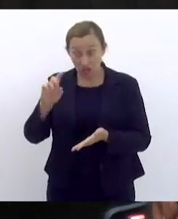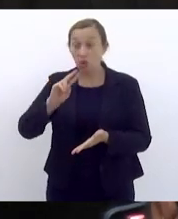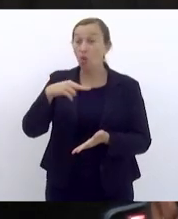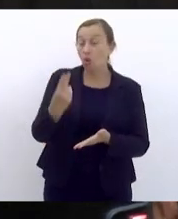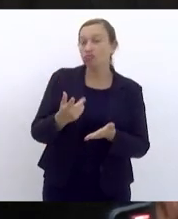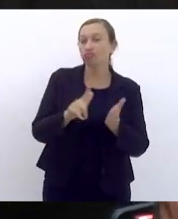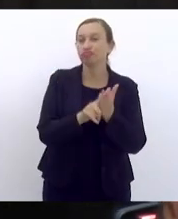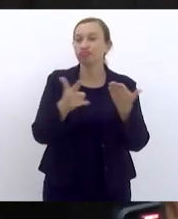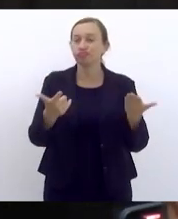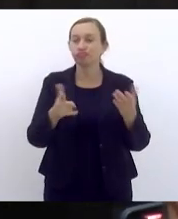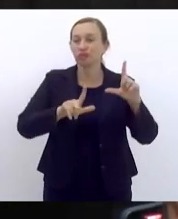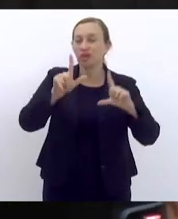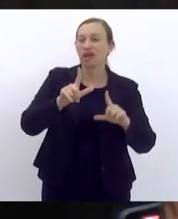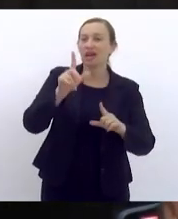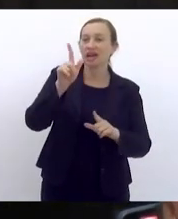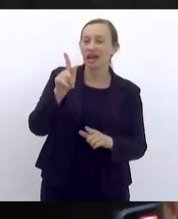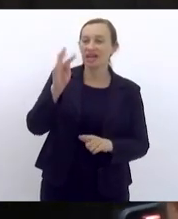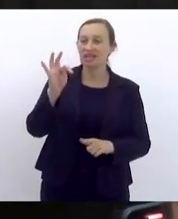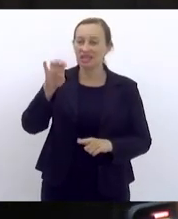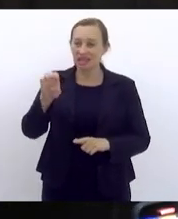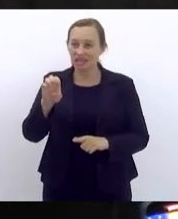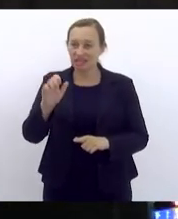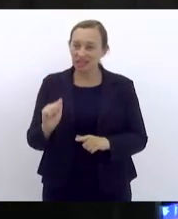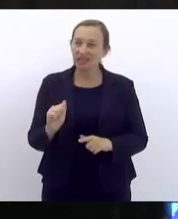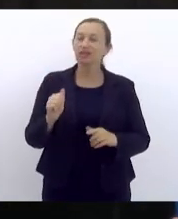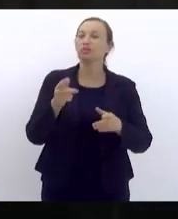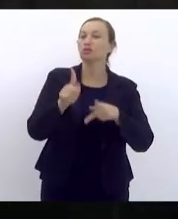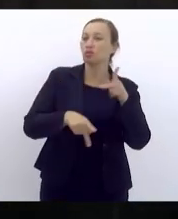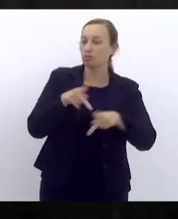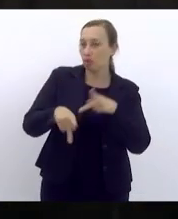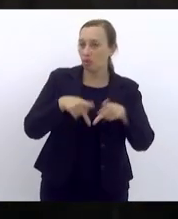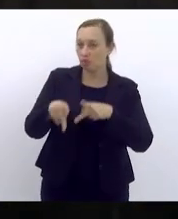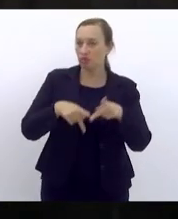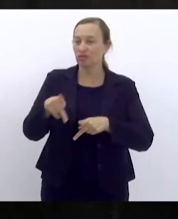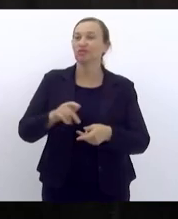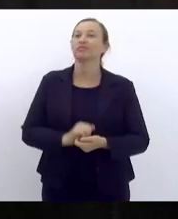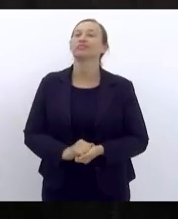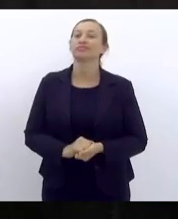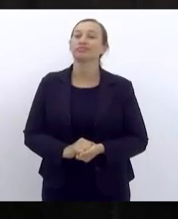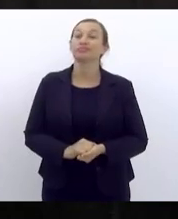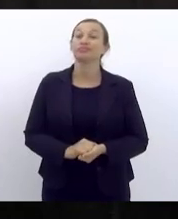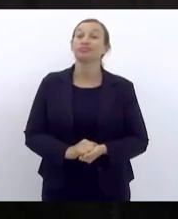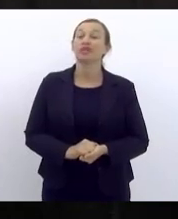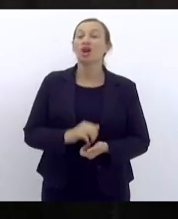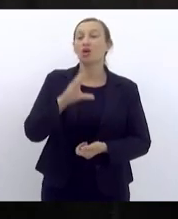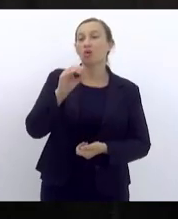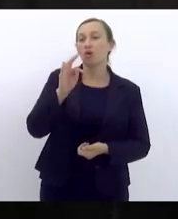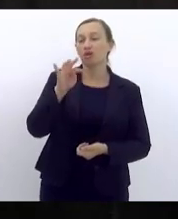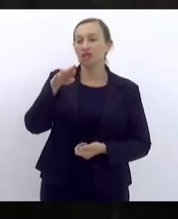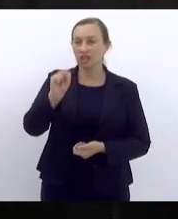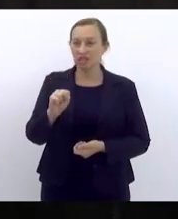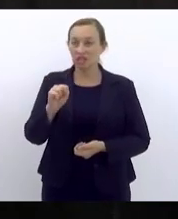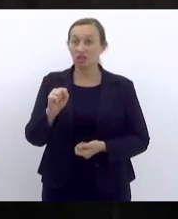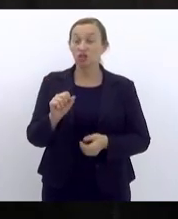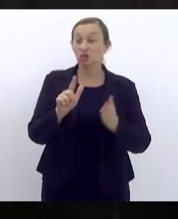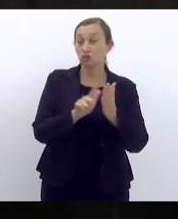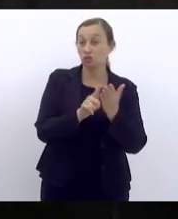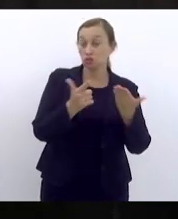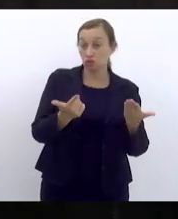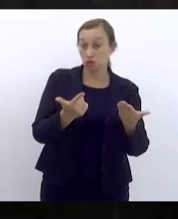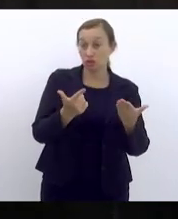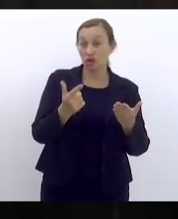jornal Gazeta do Povo portanto o que a colunista do jornal Extra falou ao meu